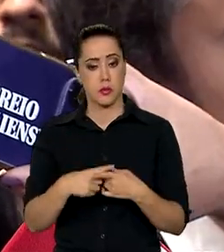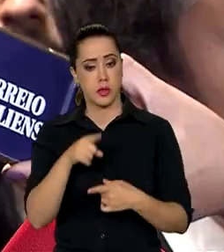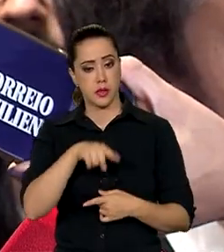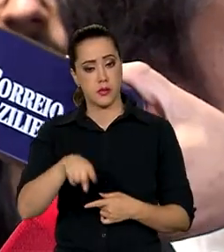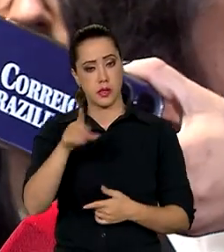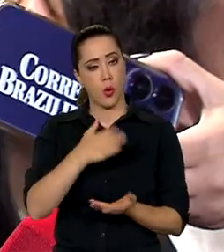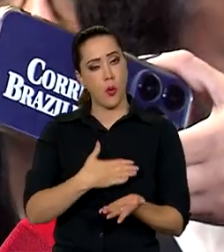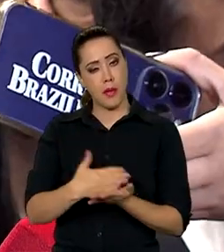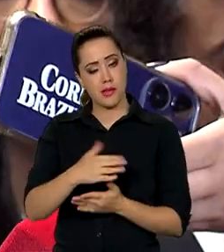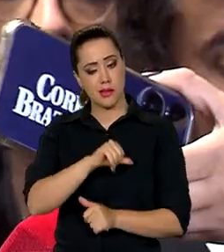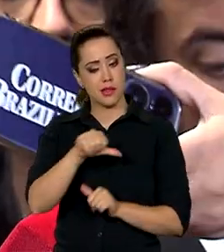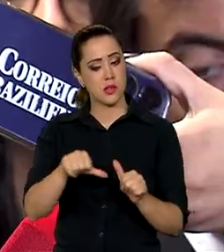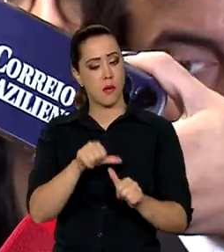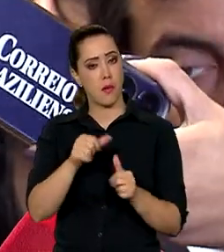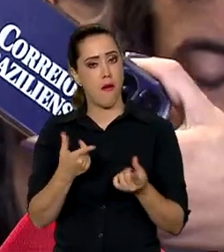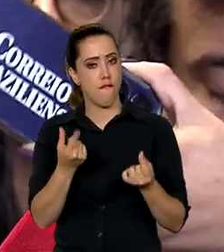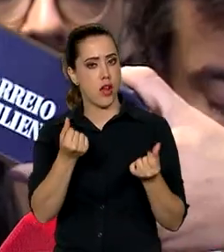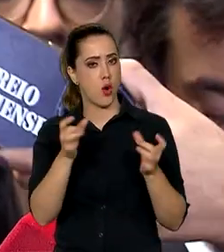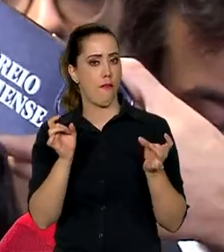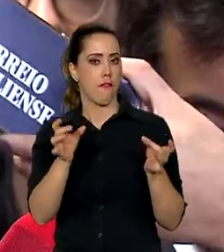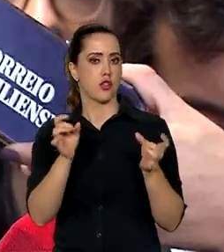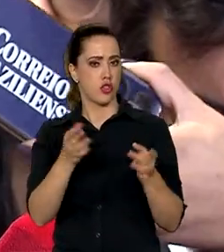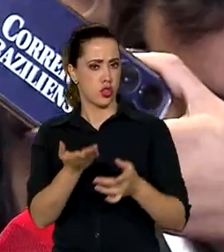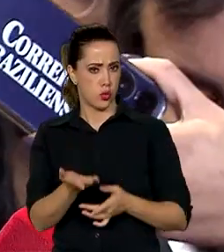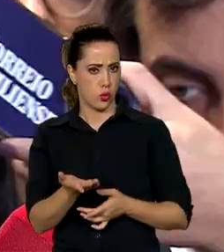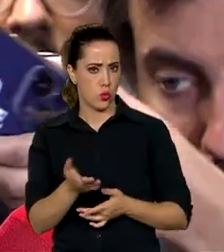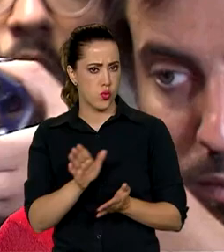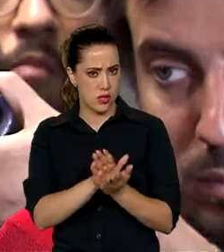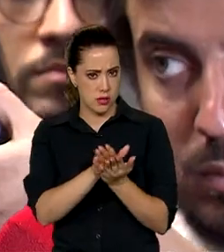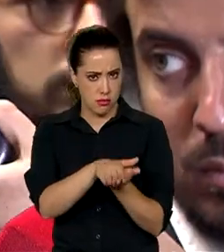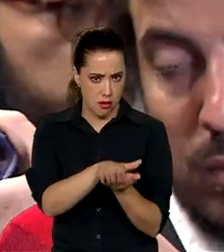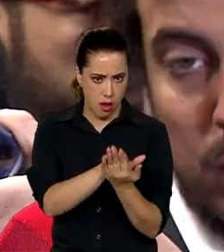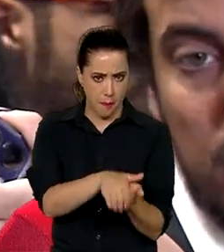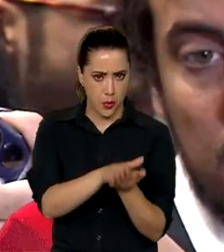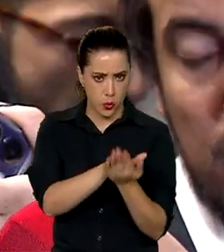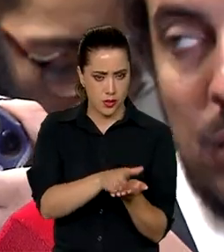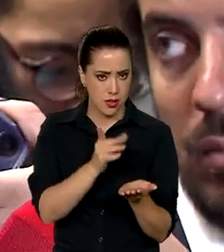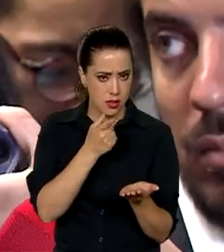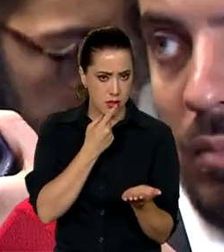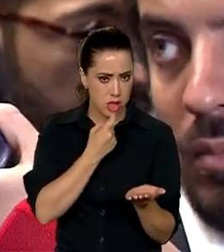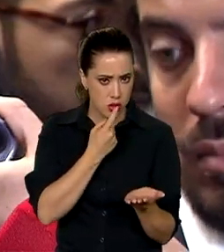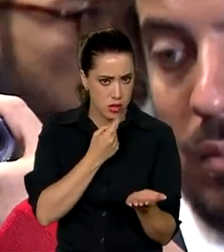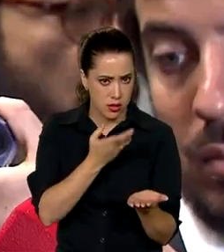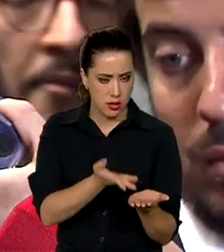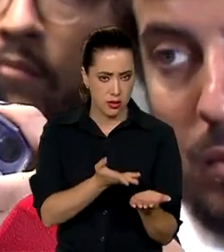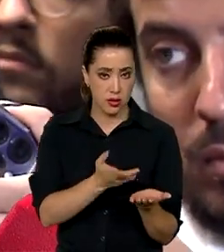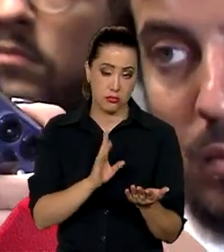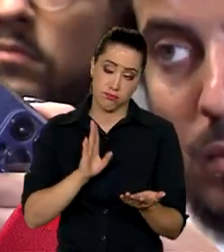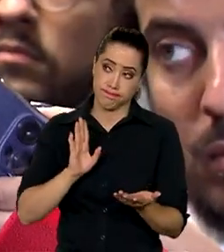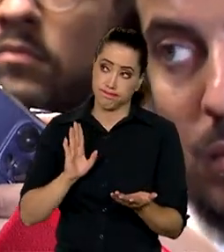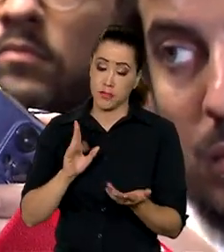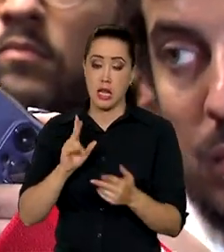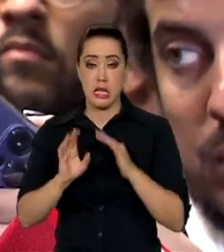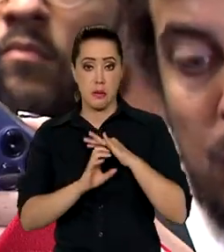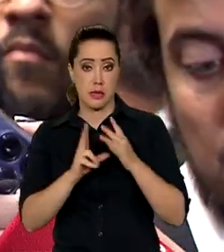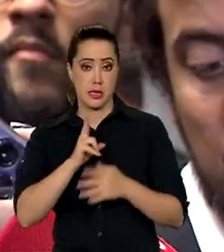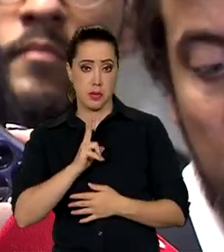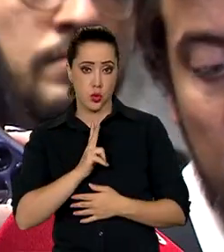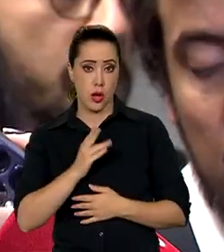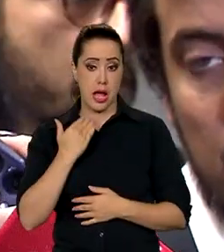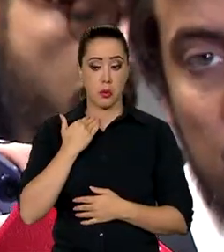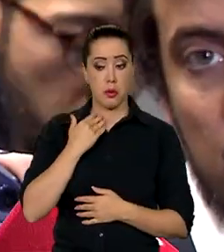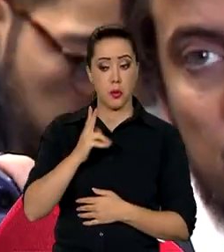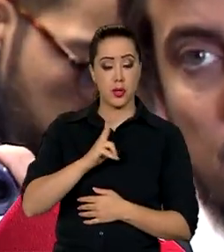você começa a transformar isso em algo a ser vendido, na prática, empresas privadas, bancos privados de